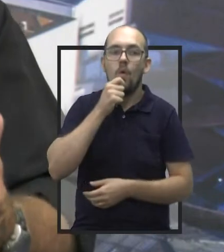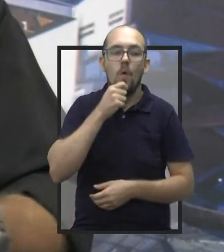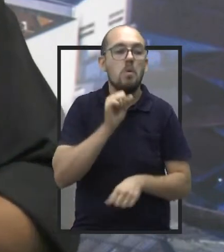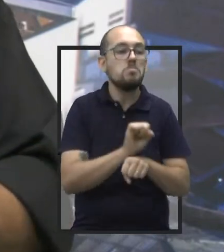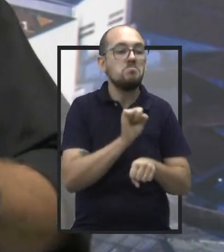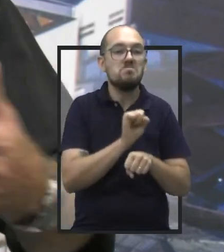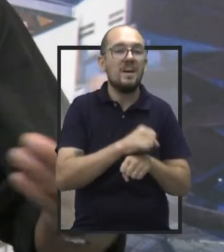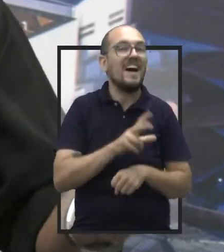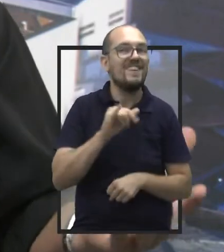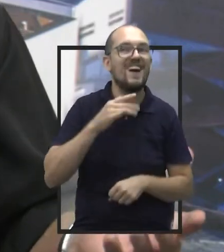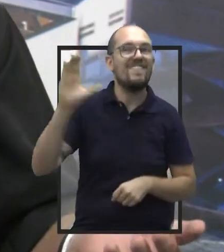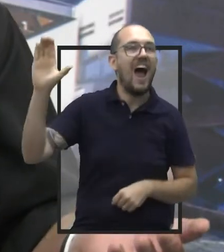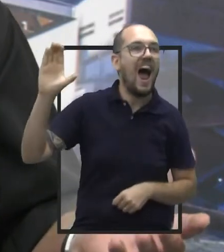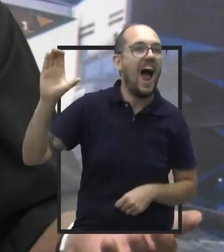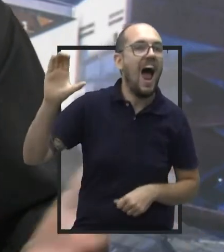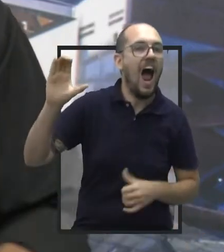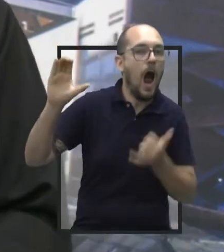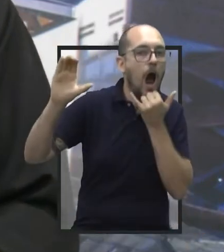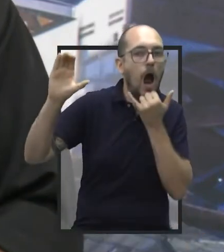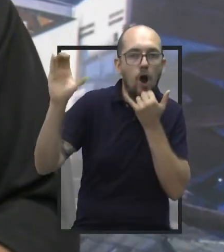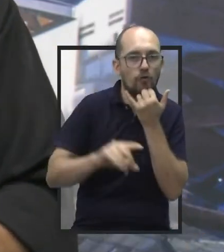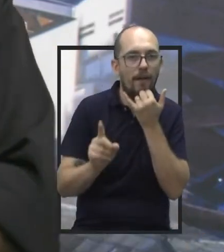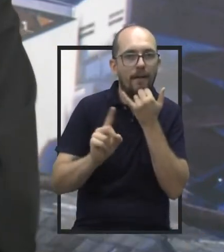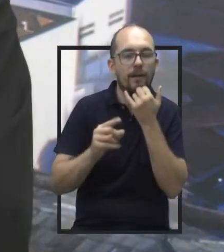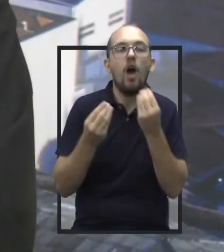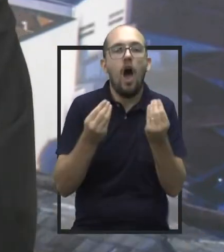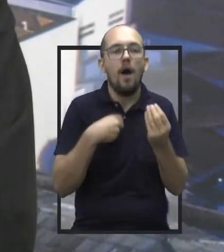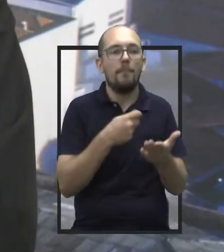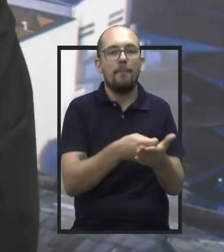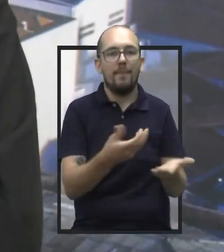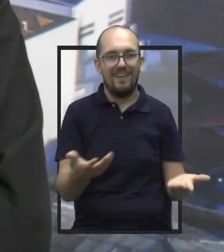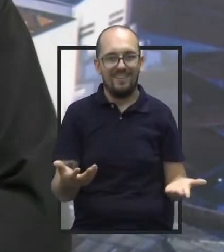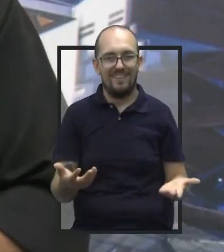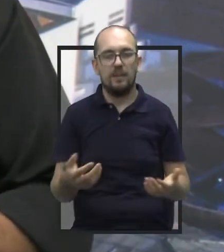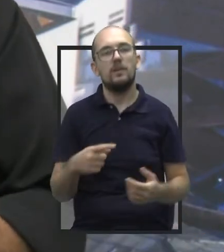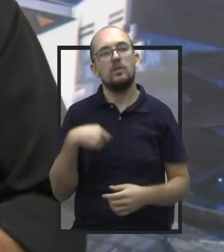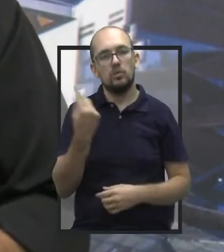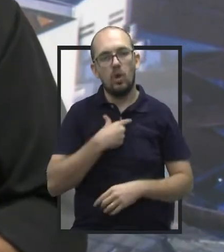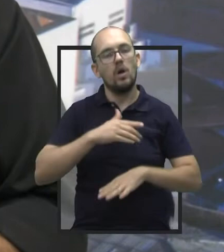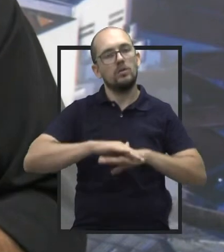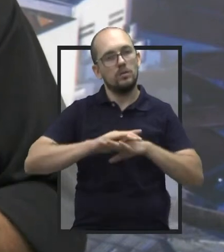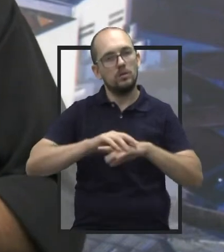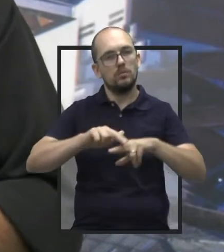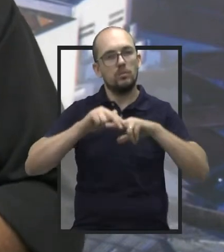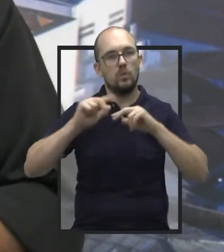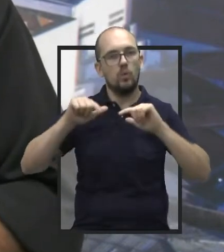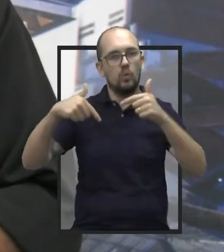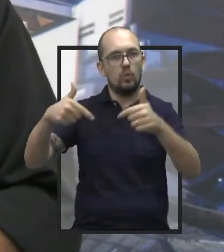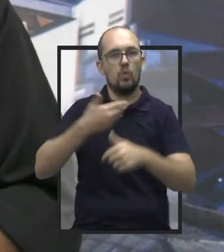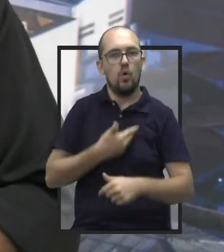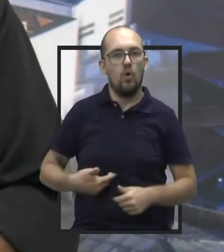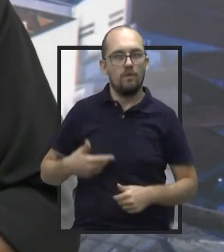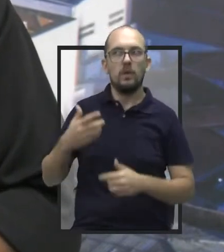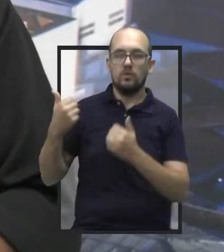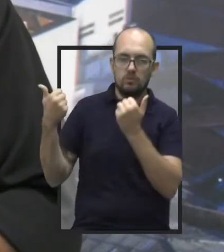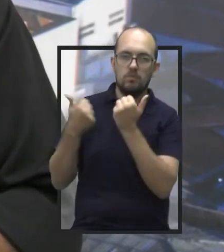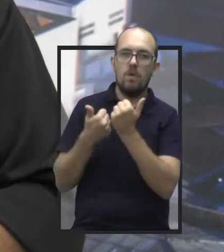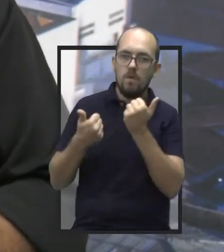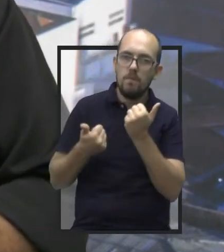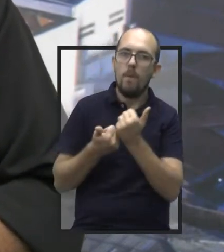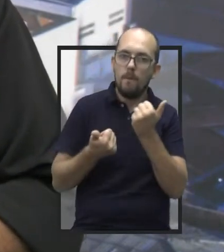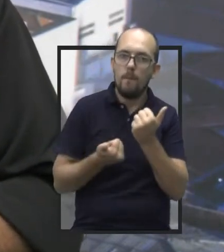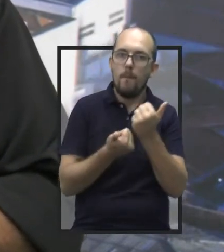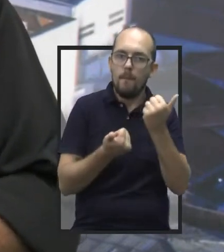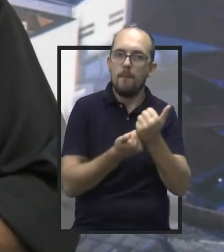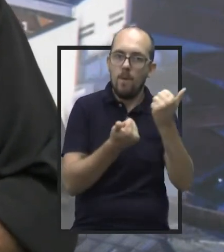galinha botar? E aí a coisa complica, não é isso? Então, a nossa parte do governo do estado nós estamos fazendo, o governo está dando um respaldo grande para a gente.